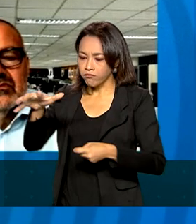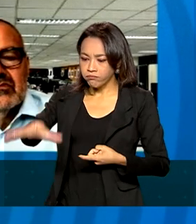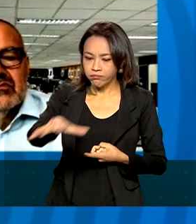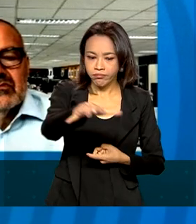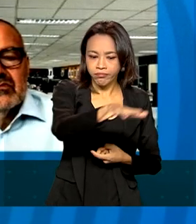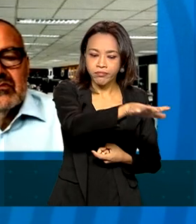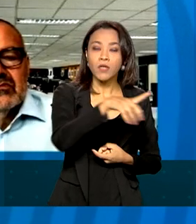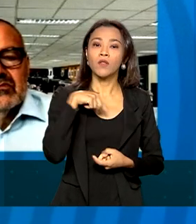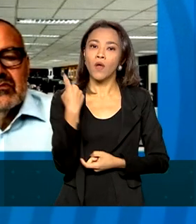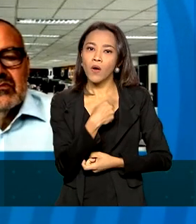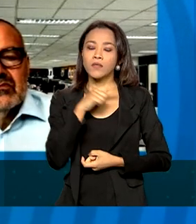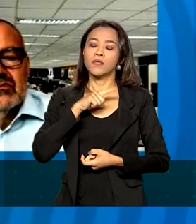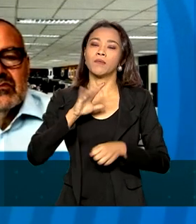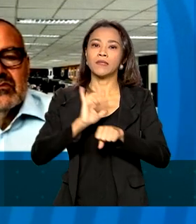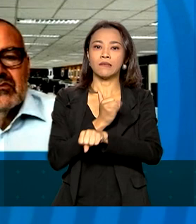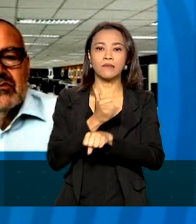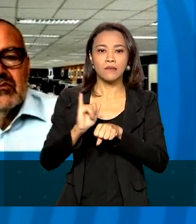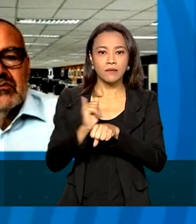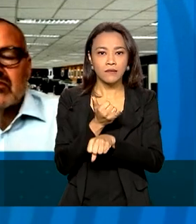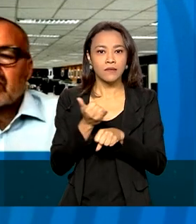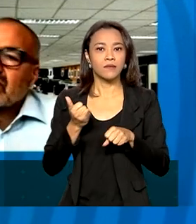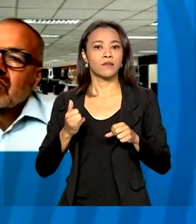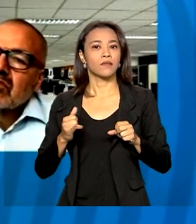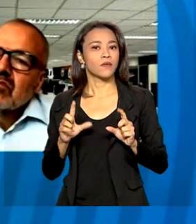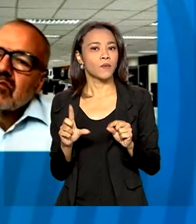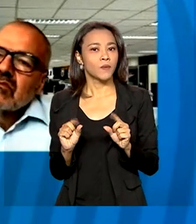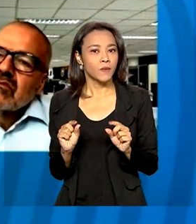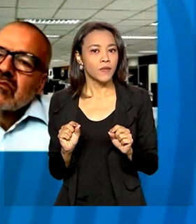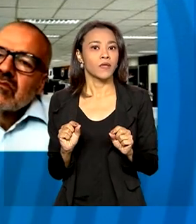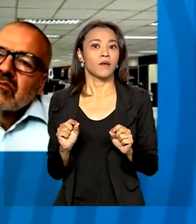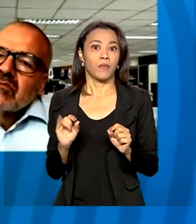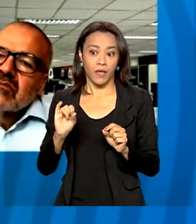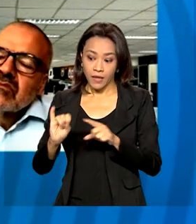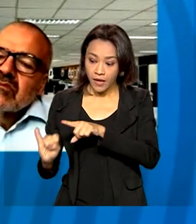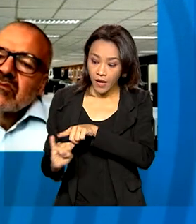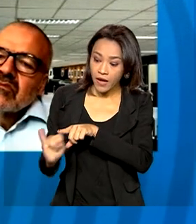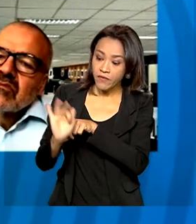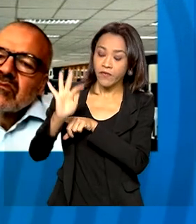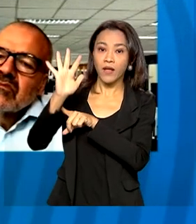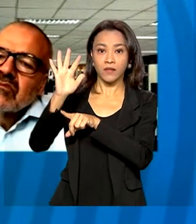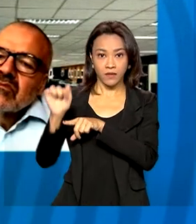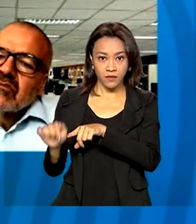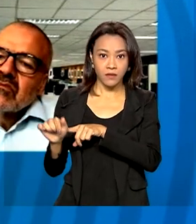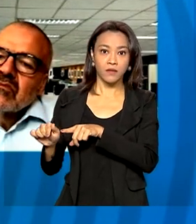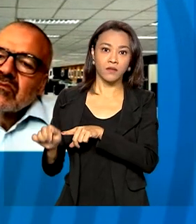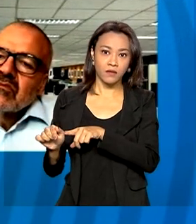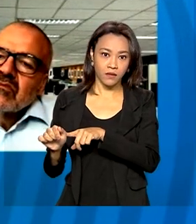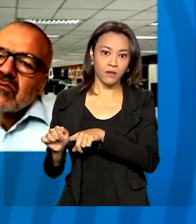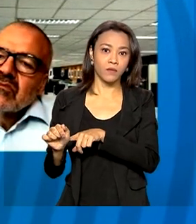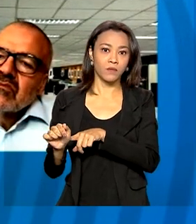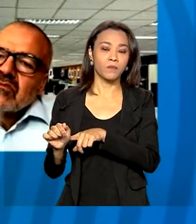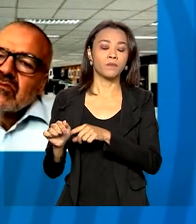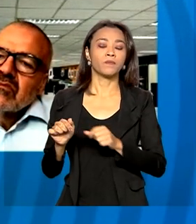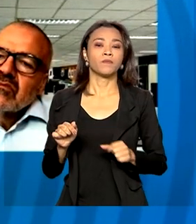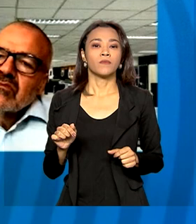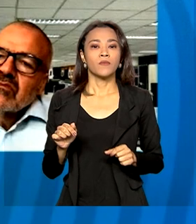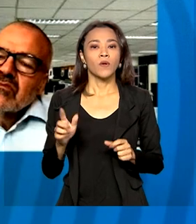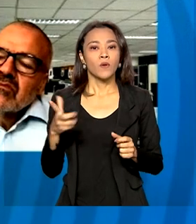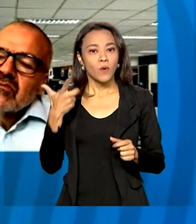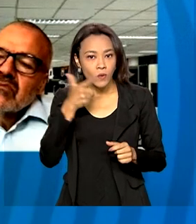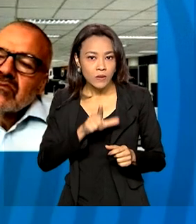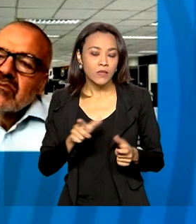instrumentos para trazer a inflação, converger a inflação para a meta no zone relevante, e